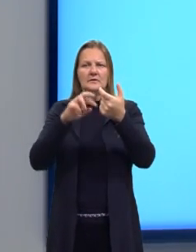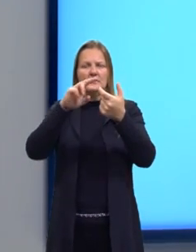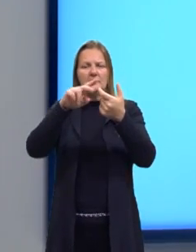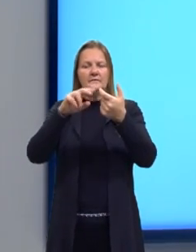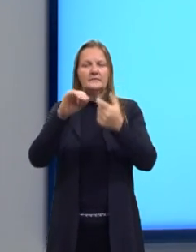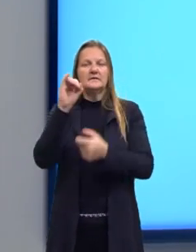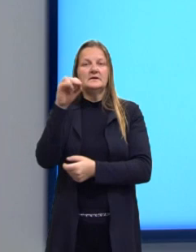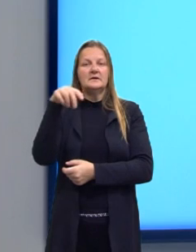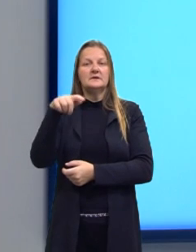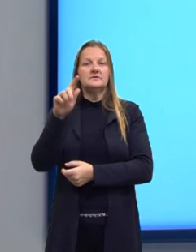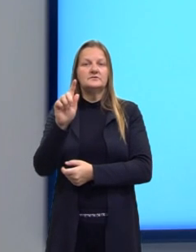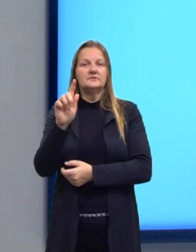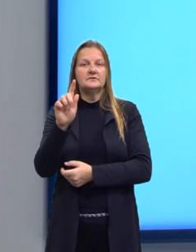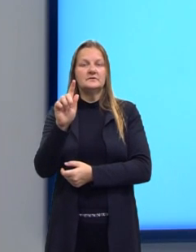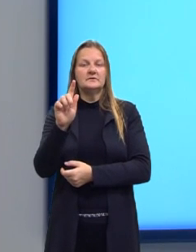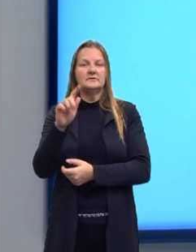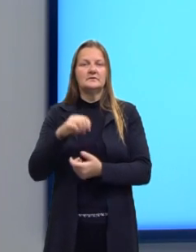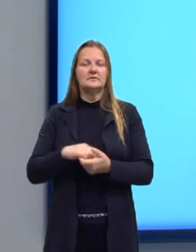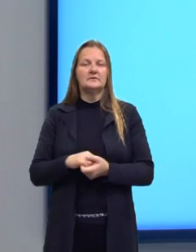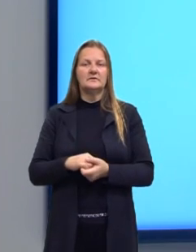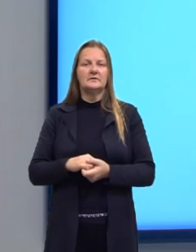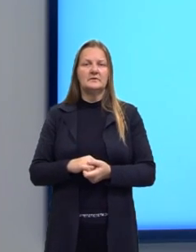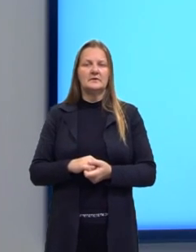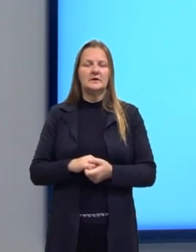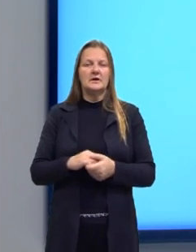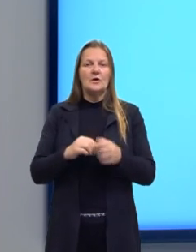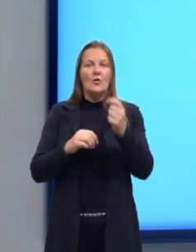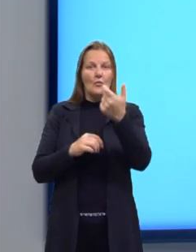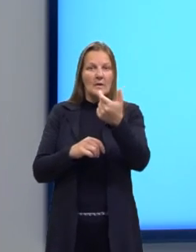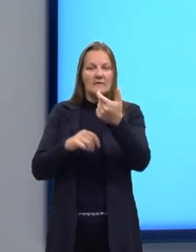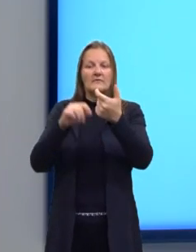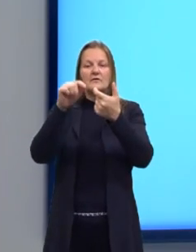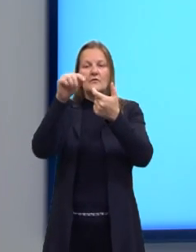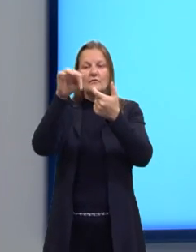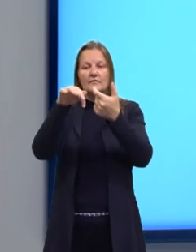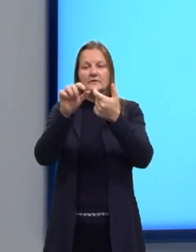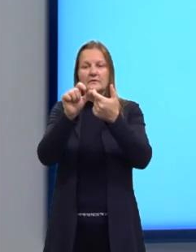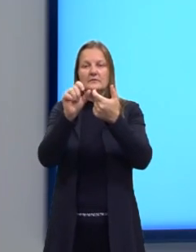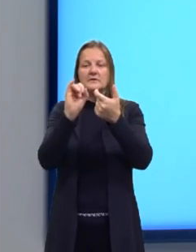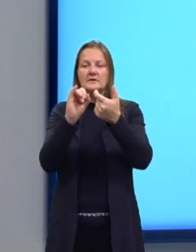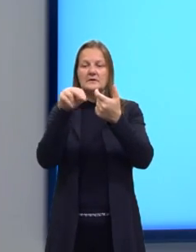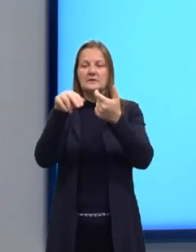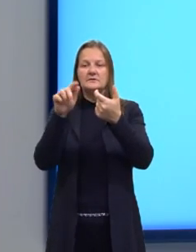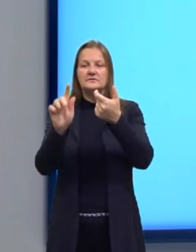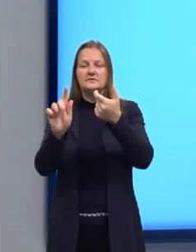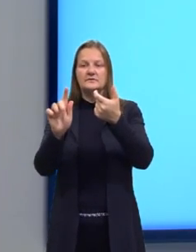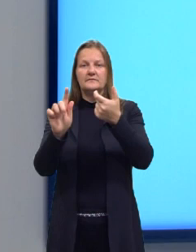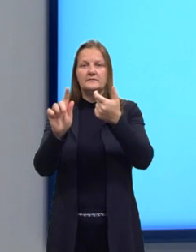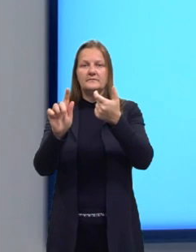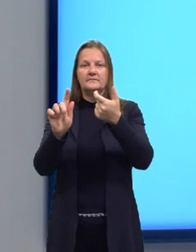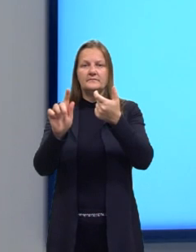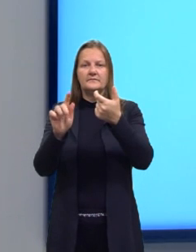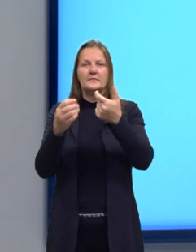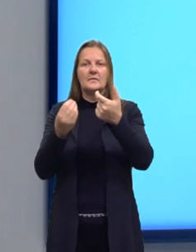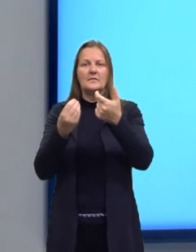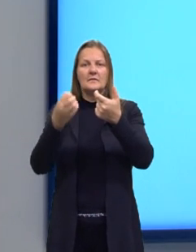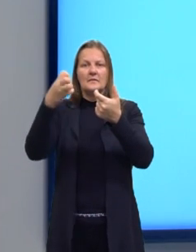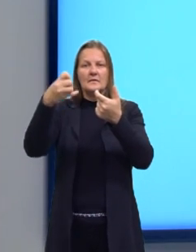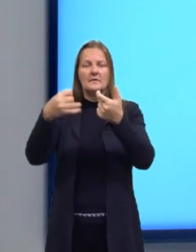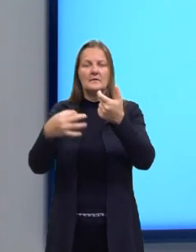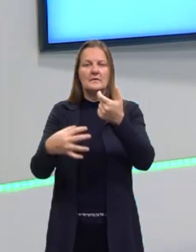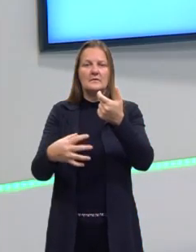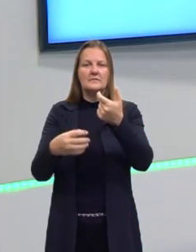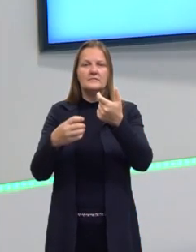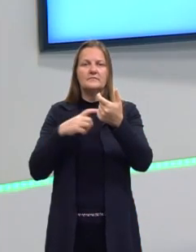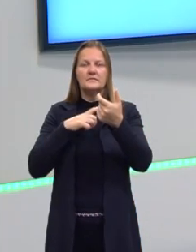ing, darling, amazing, né? E vocês podem perceber também que o adjetivo, ele parte